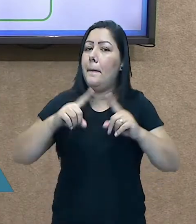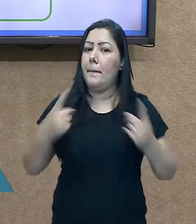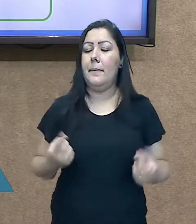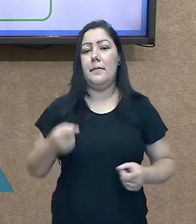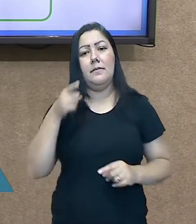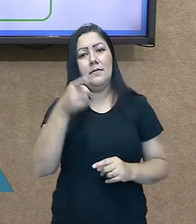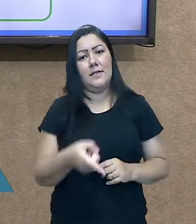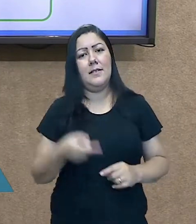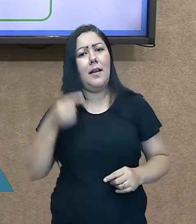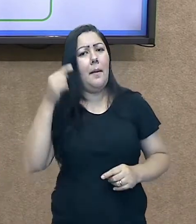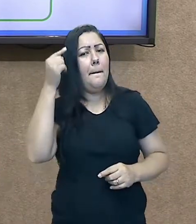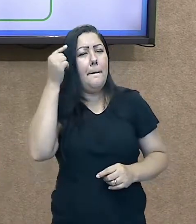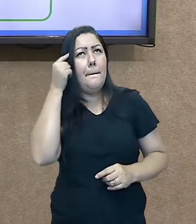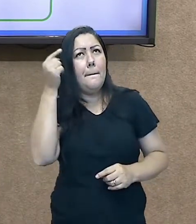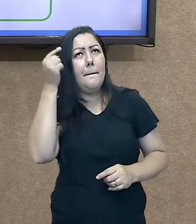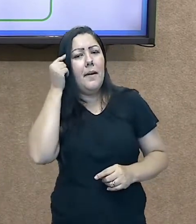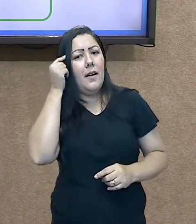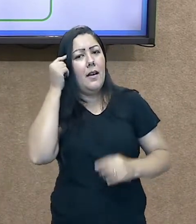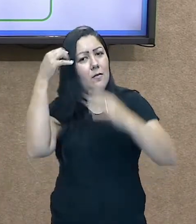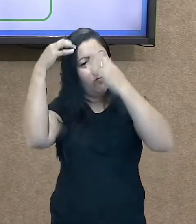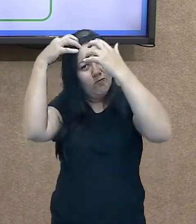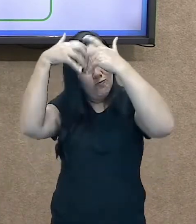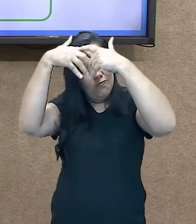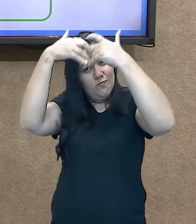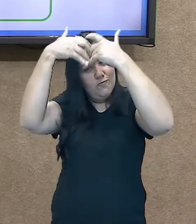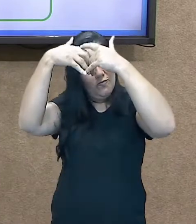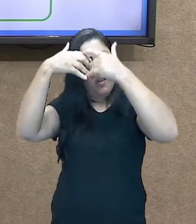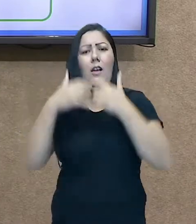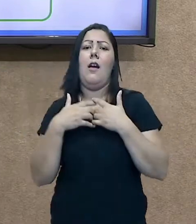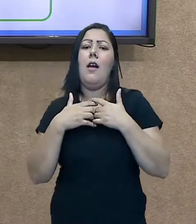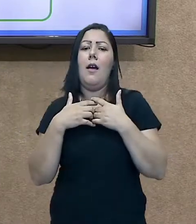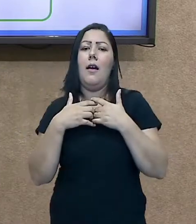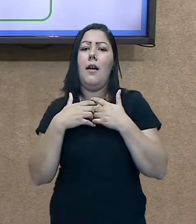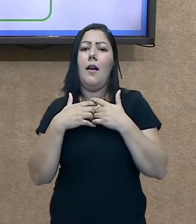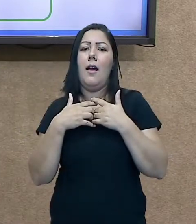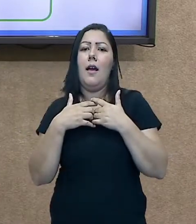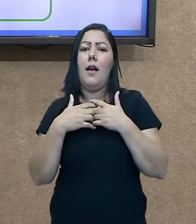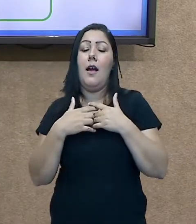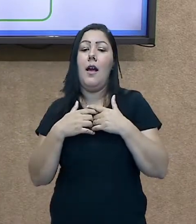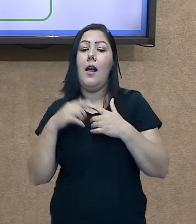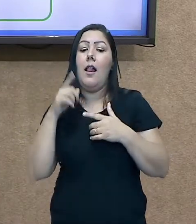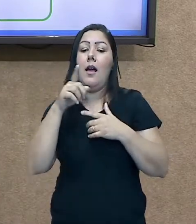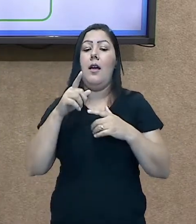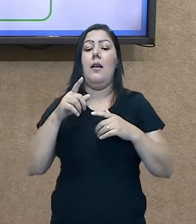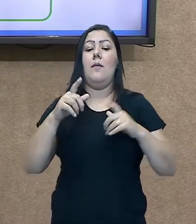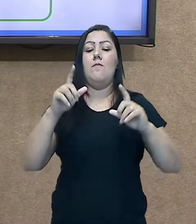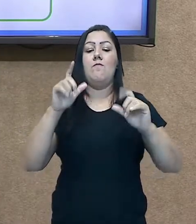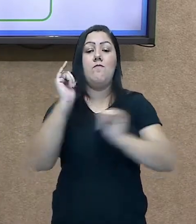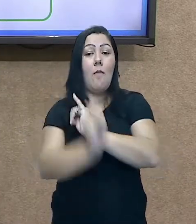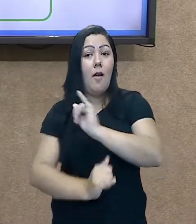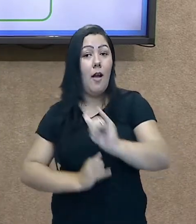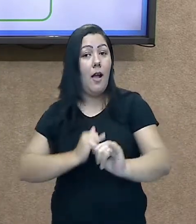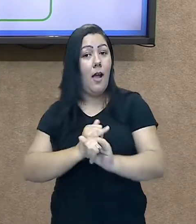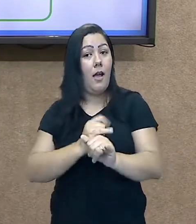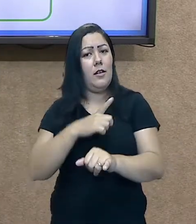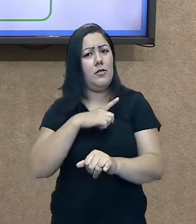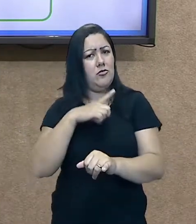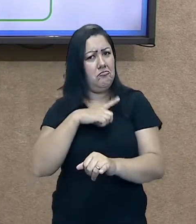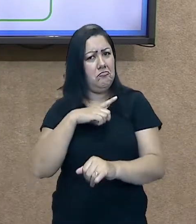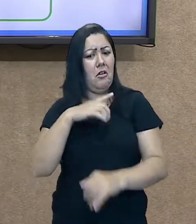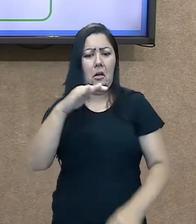Hoje, nós temos, através da internet, muitas crianças que têm atuado. e que têm,